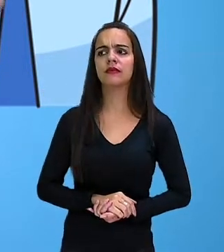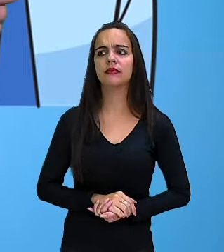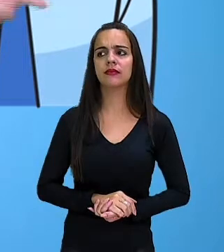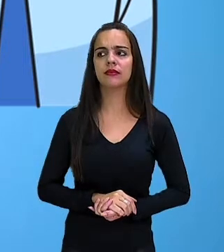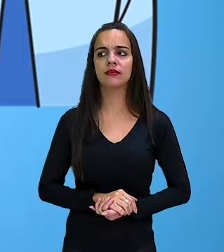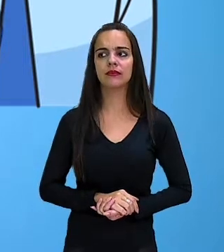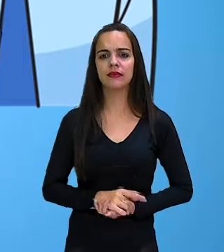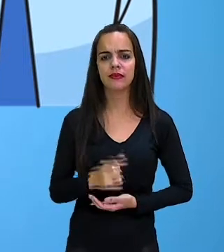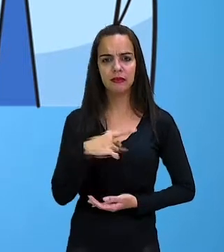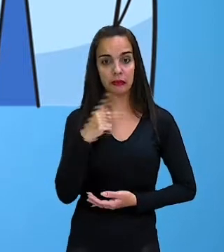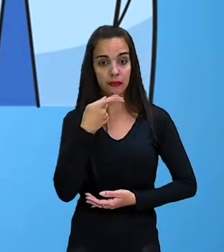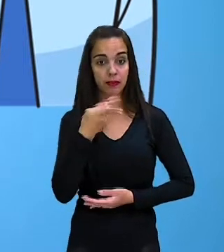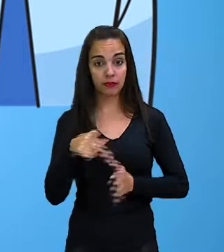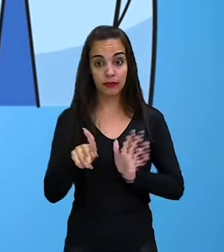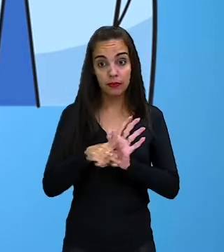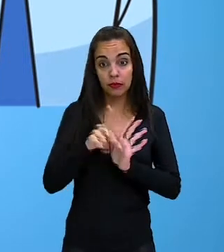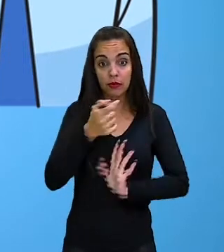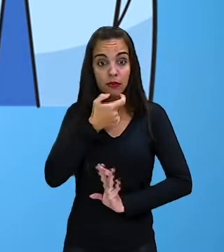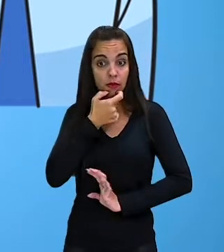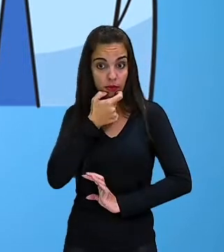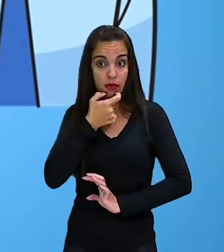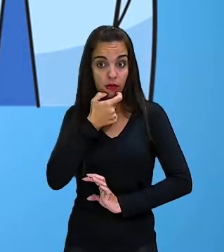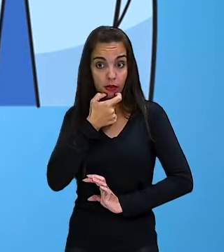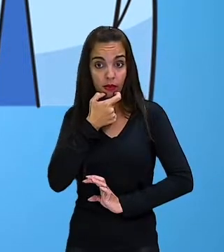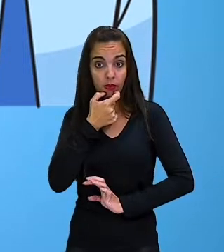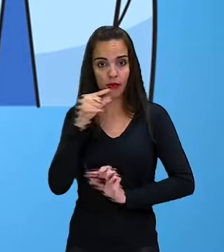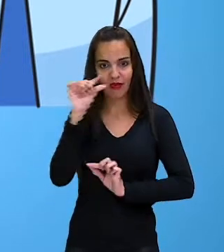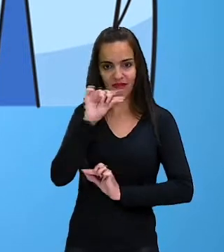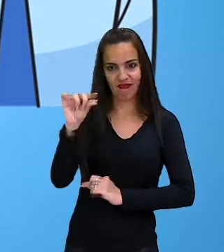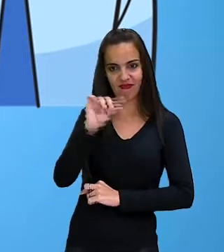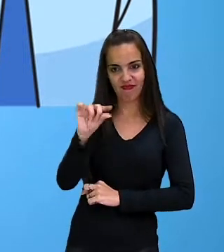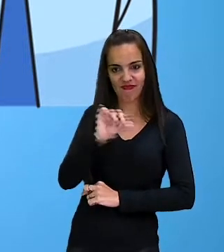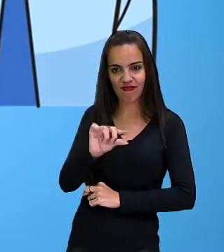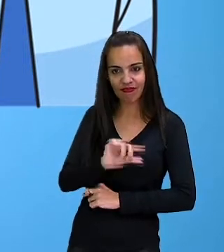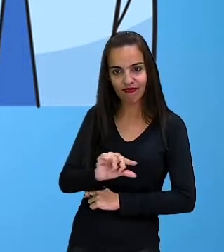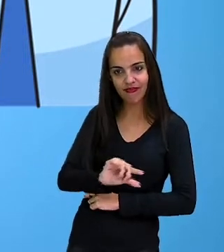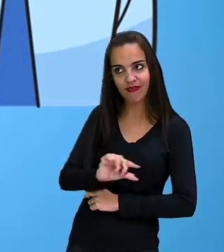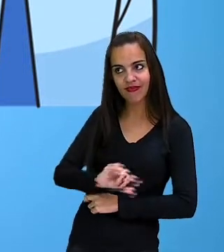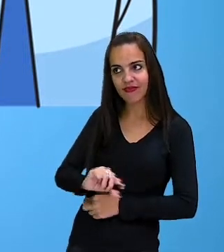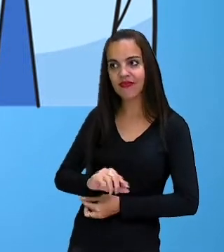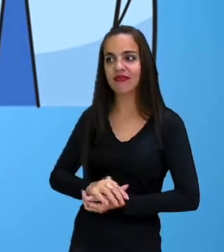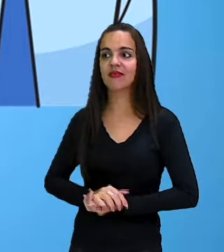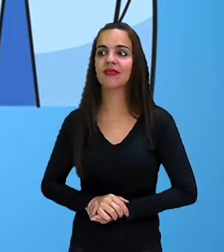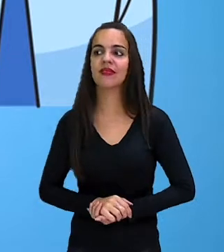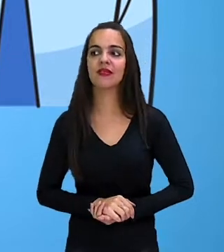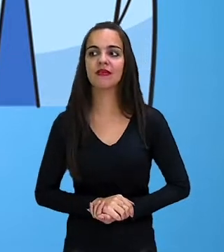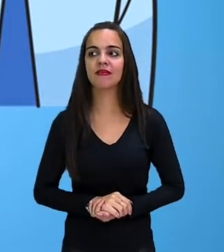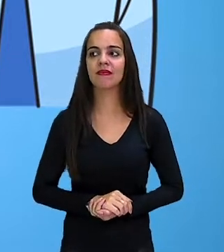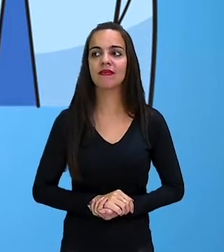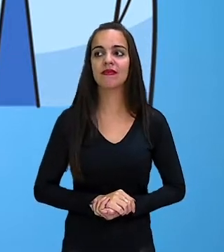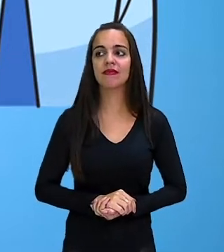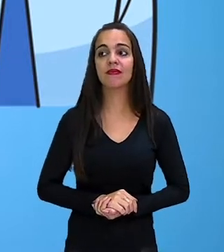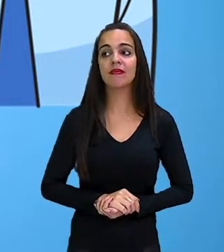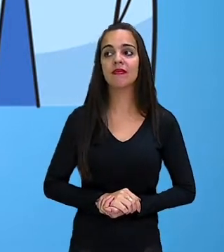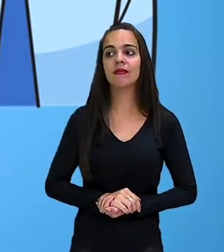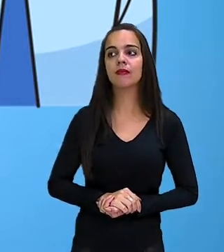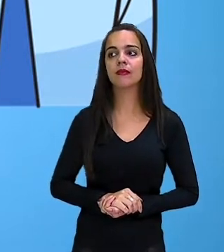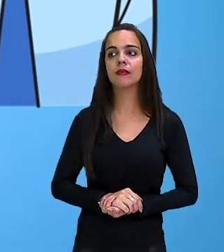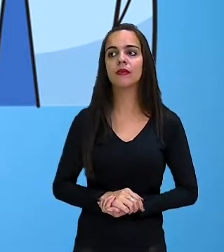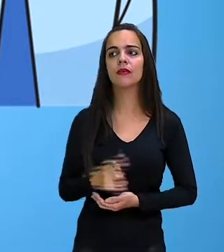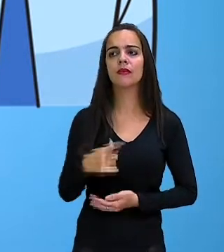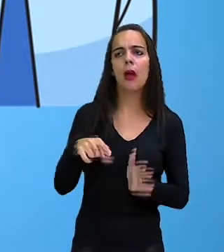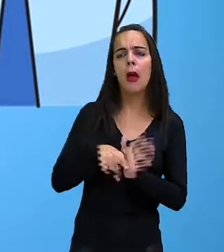do you good. Isso seria bom para você. Então observe que o should e would ali é